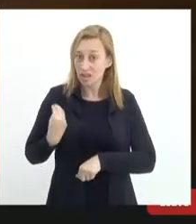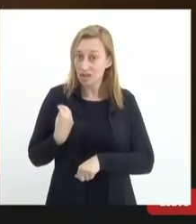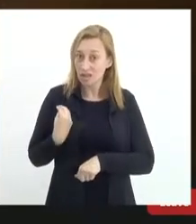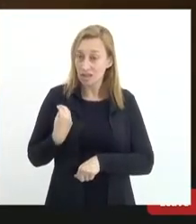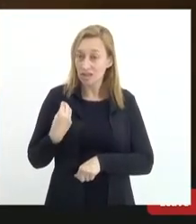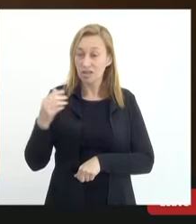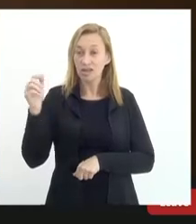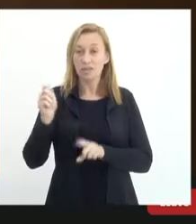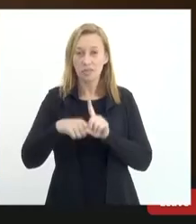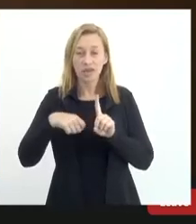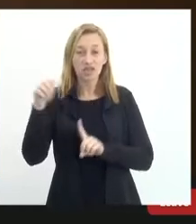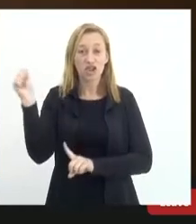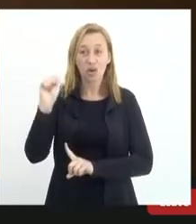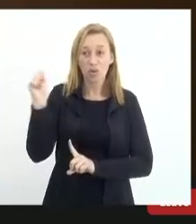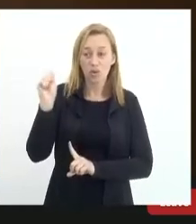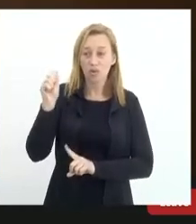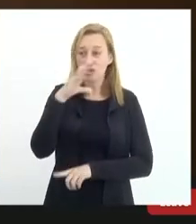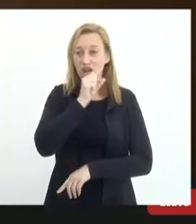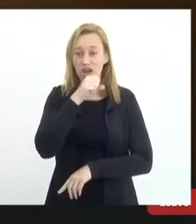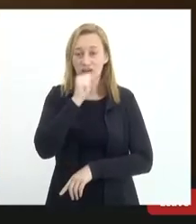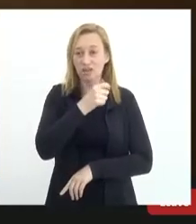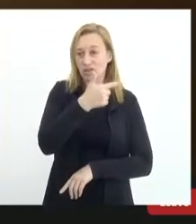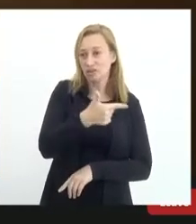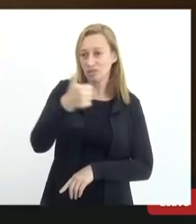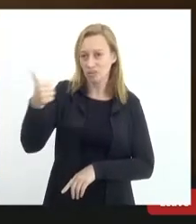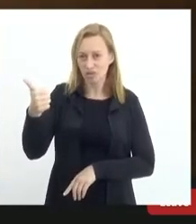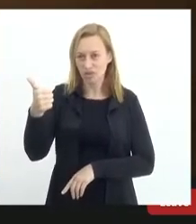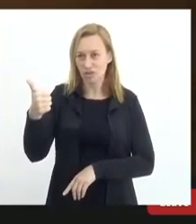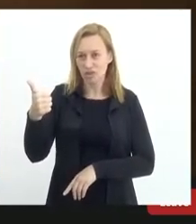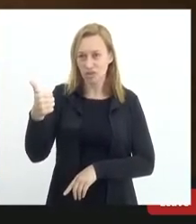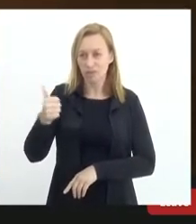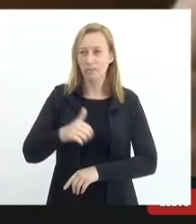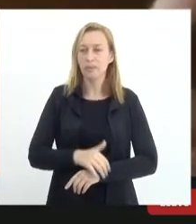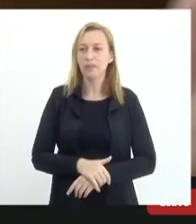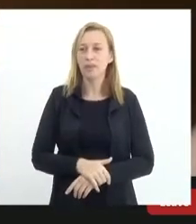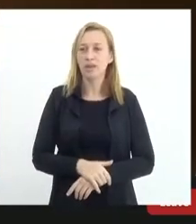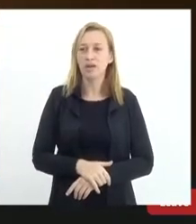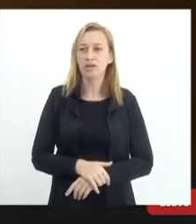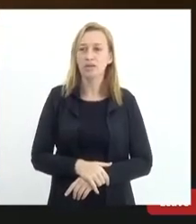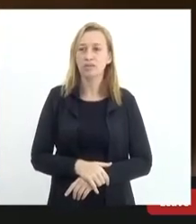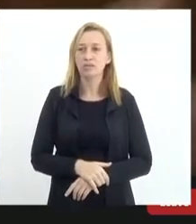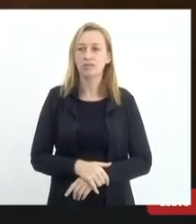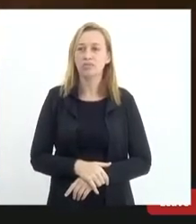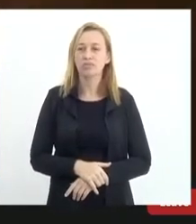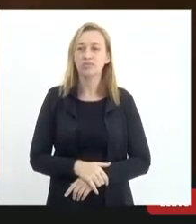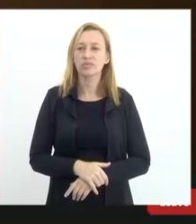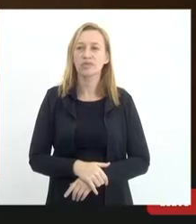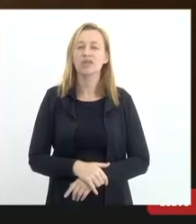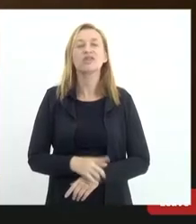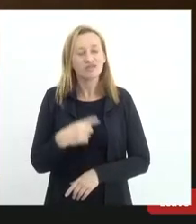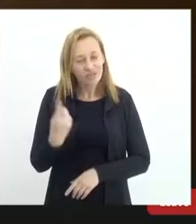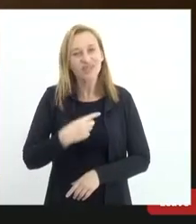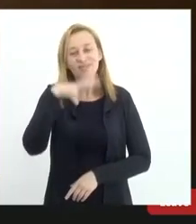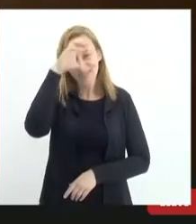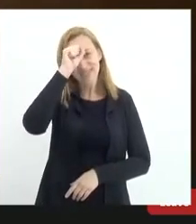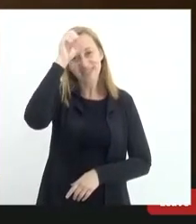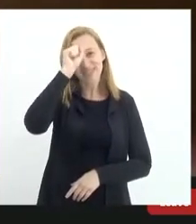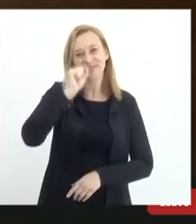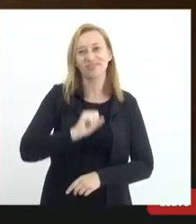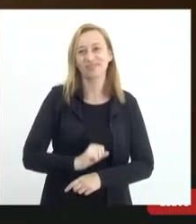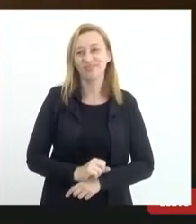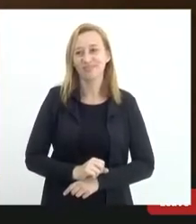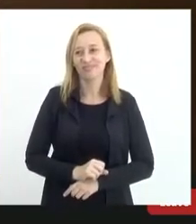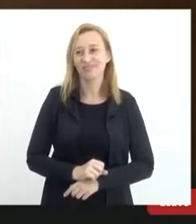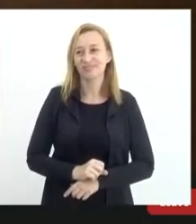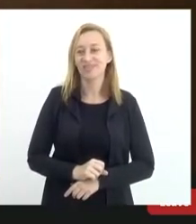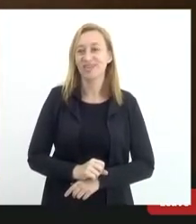agosto laranja de 2021. O suave. A gente aprendeu com o